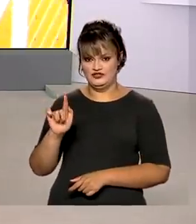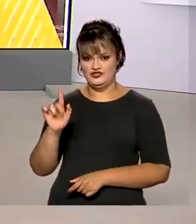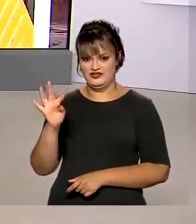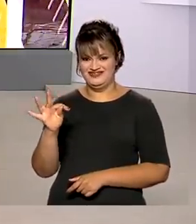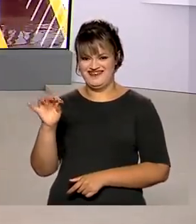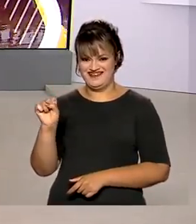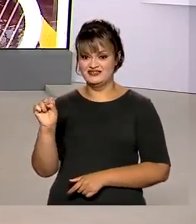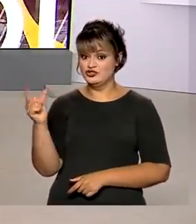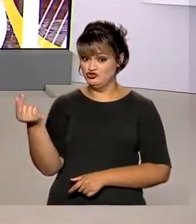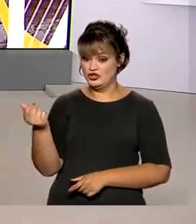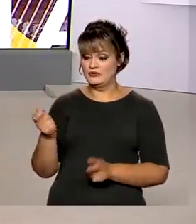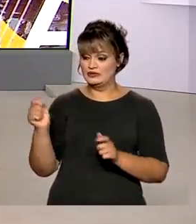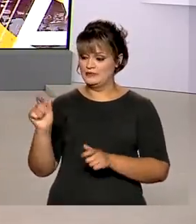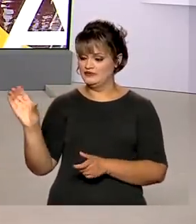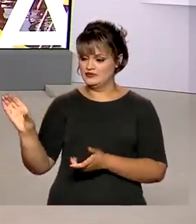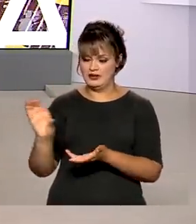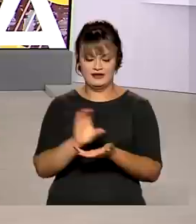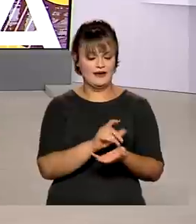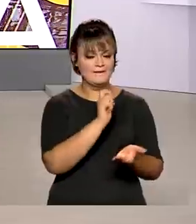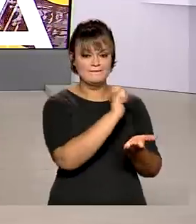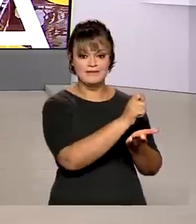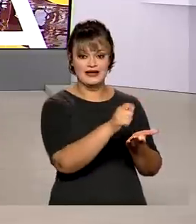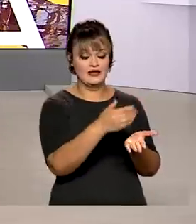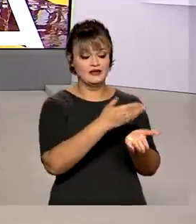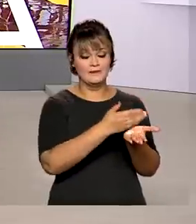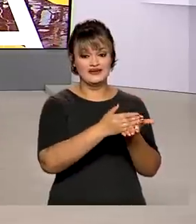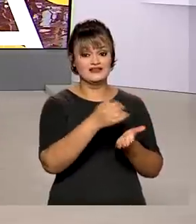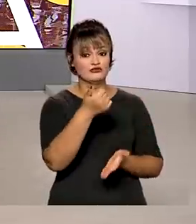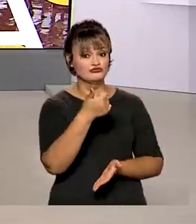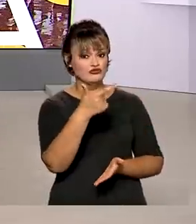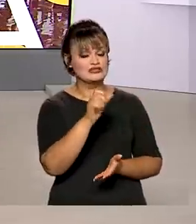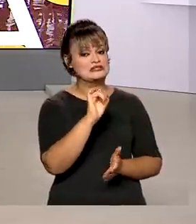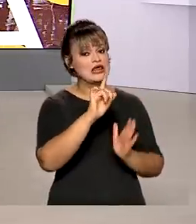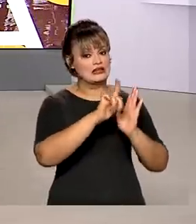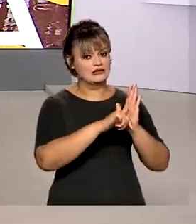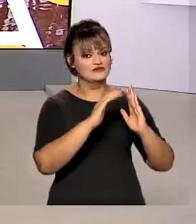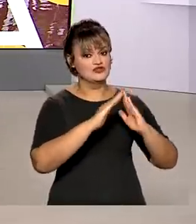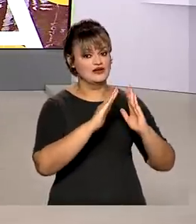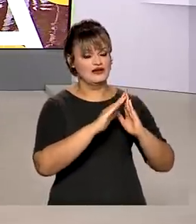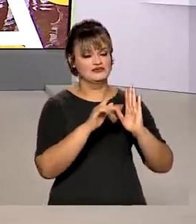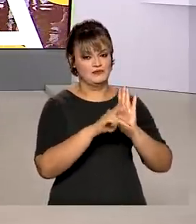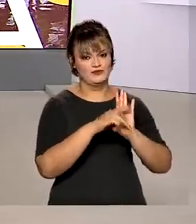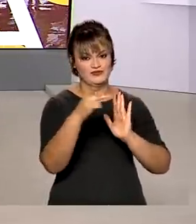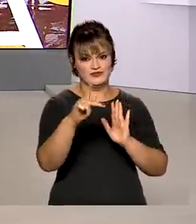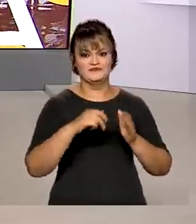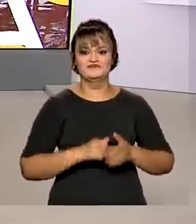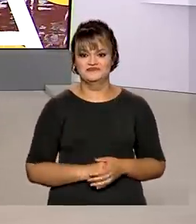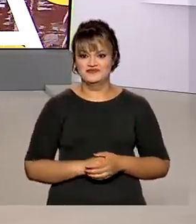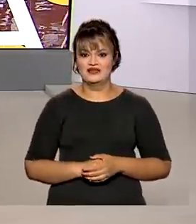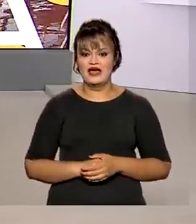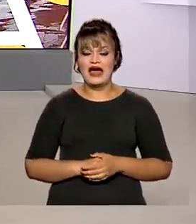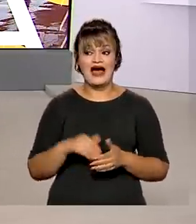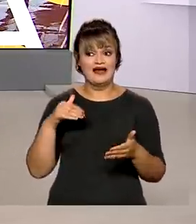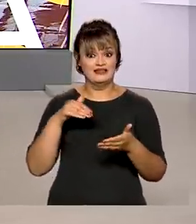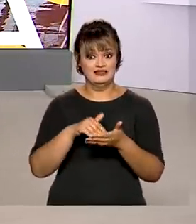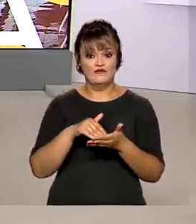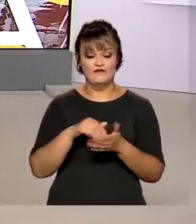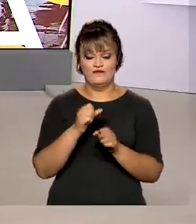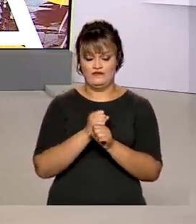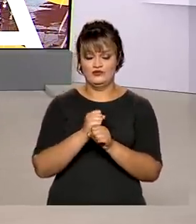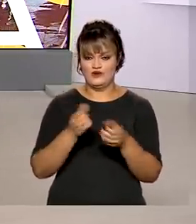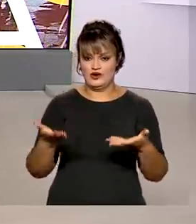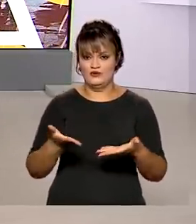FGTS para pagar até 12 prestações atrasadas da casa própria. A medida vale até o fim deste ano.